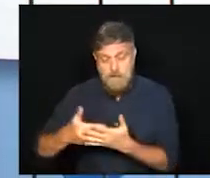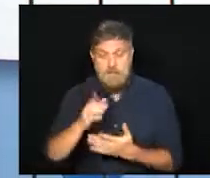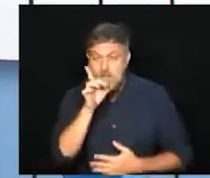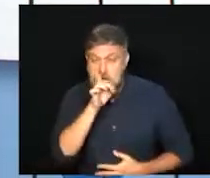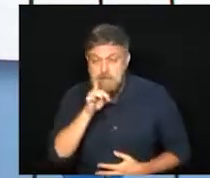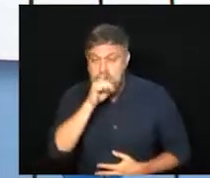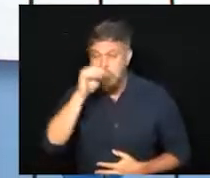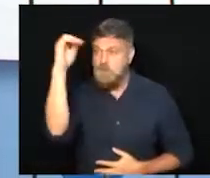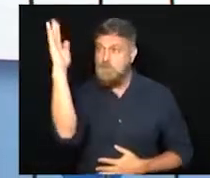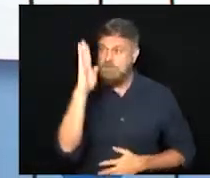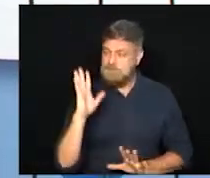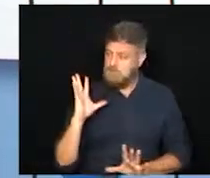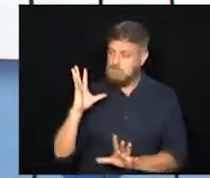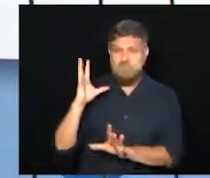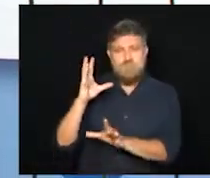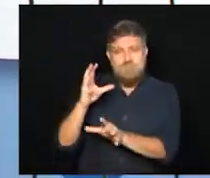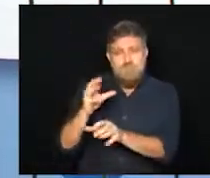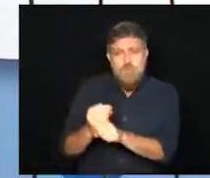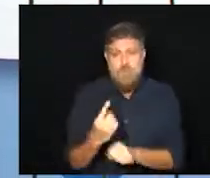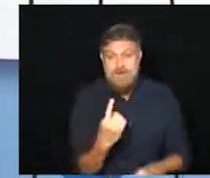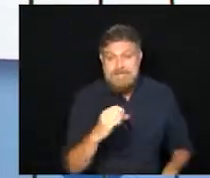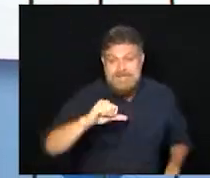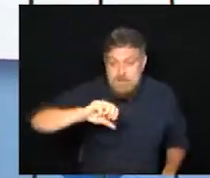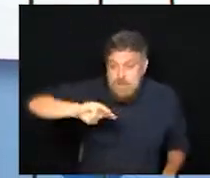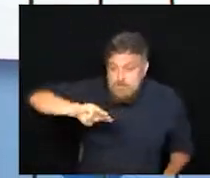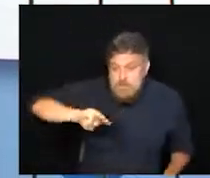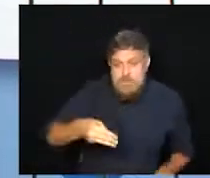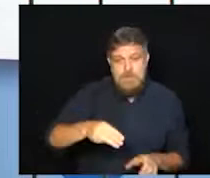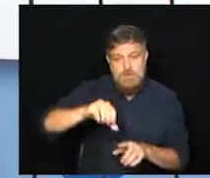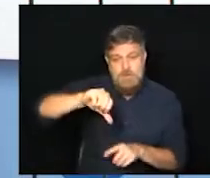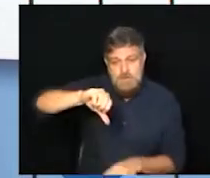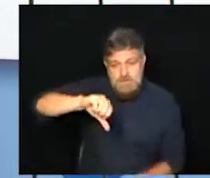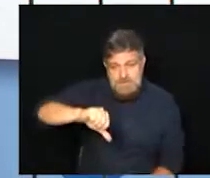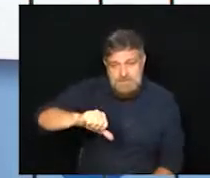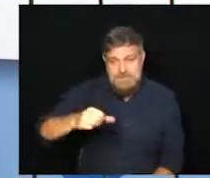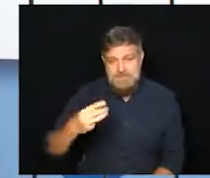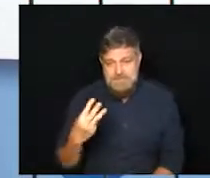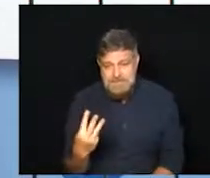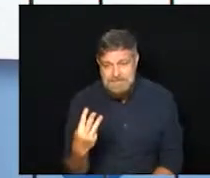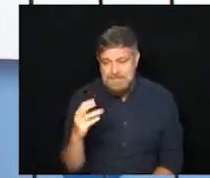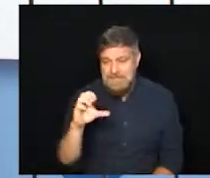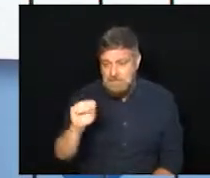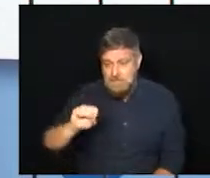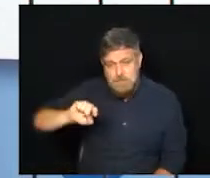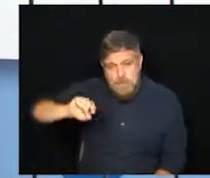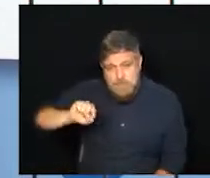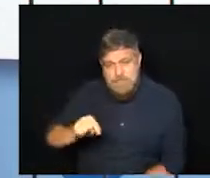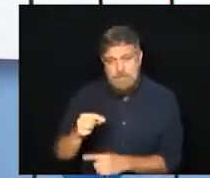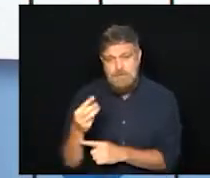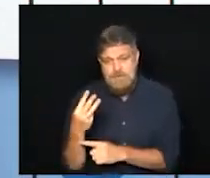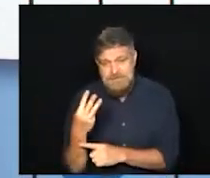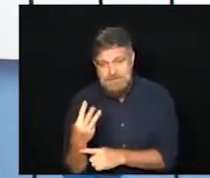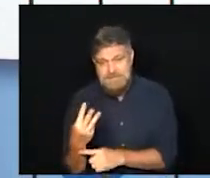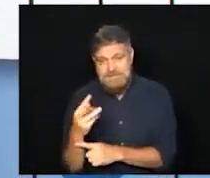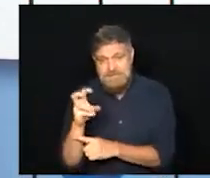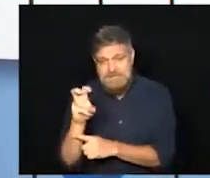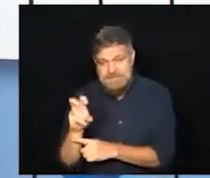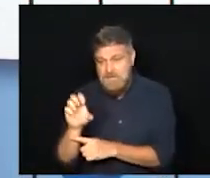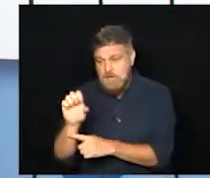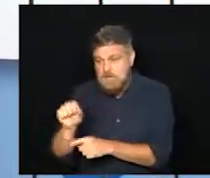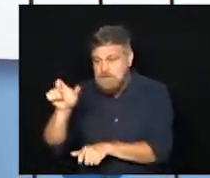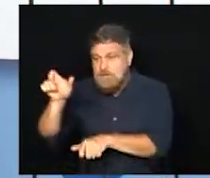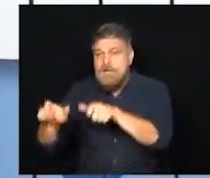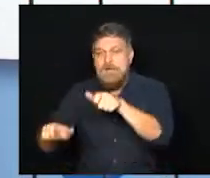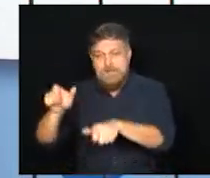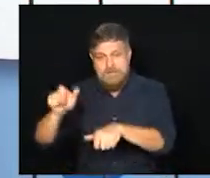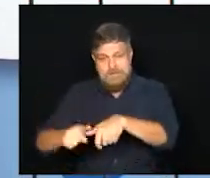o Brasil somava 19.938.358 casos